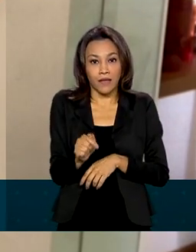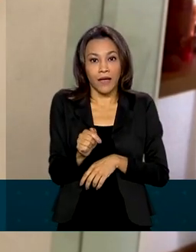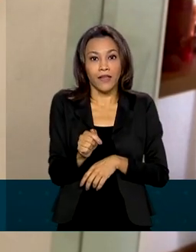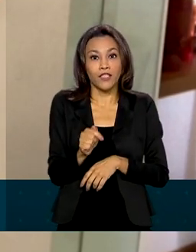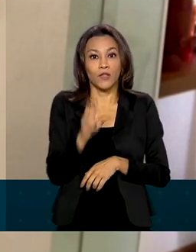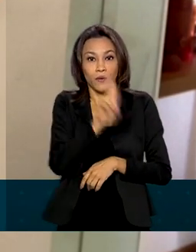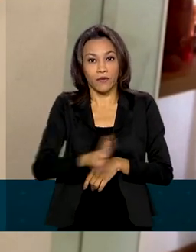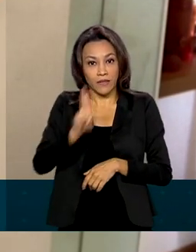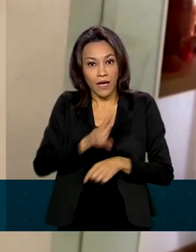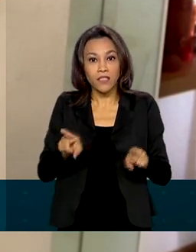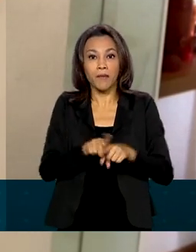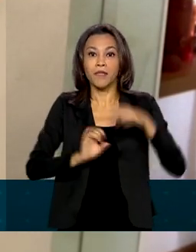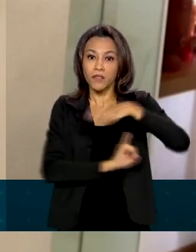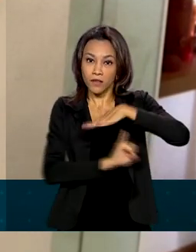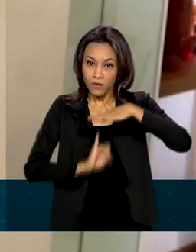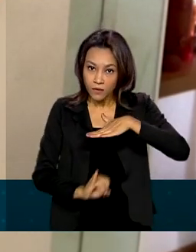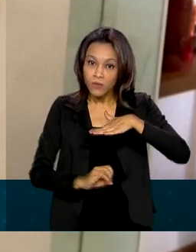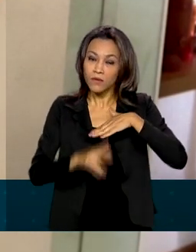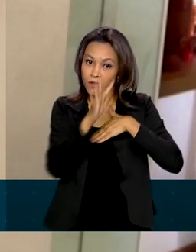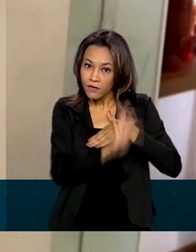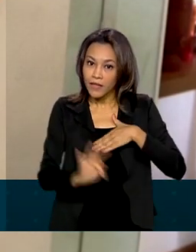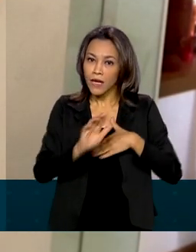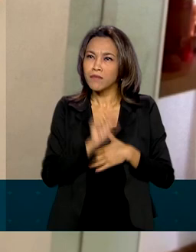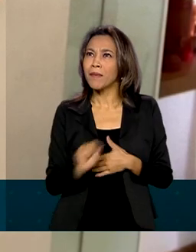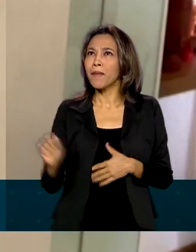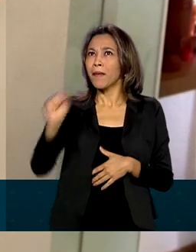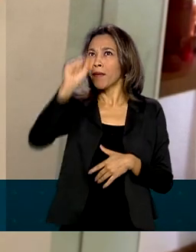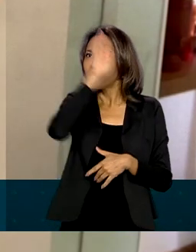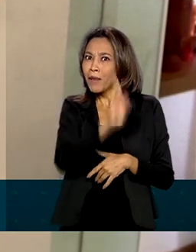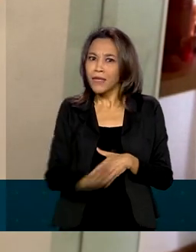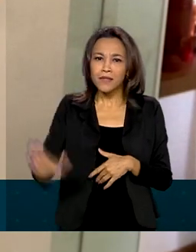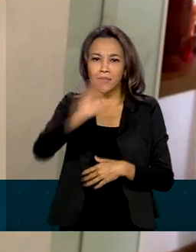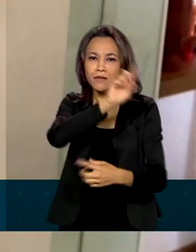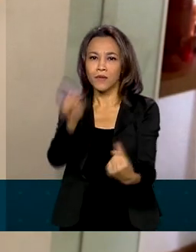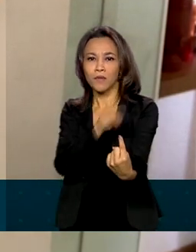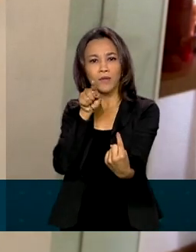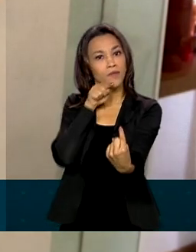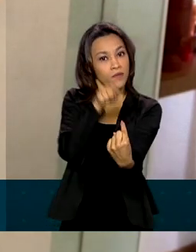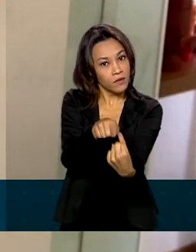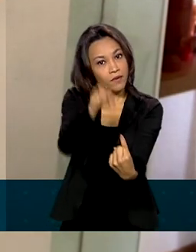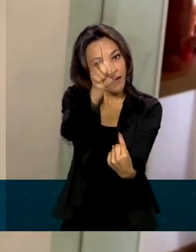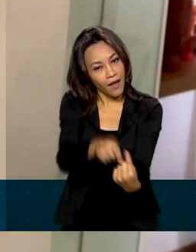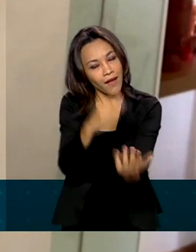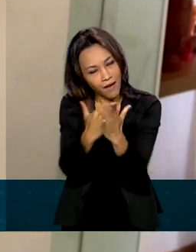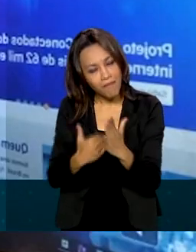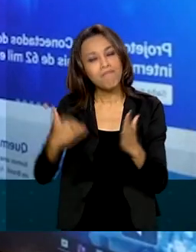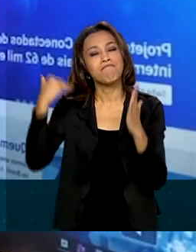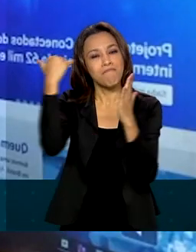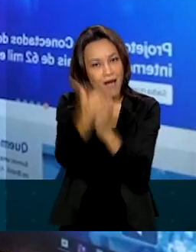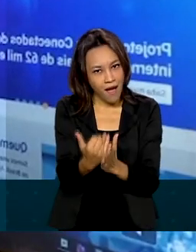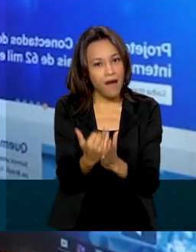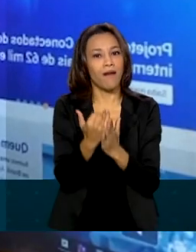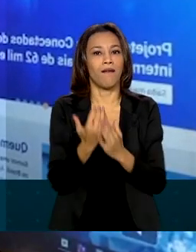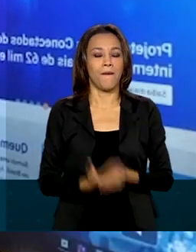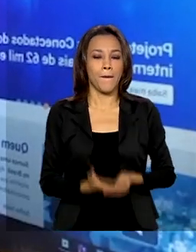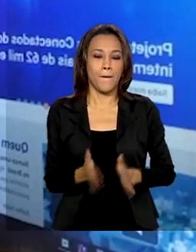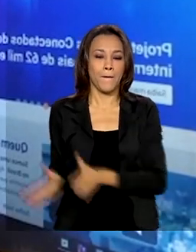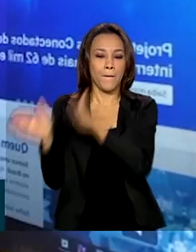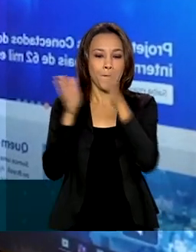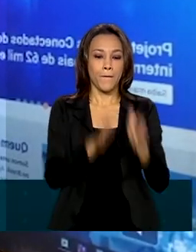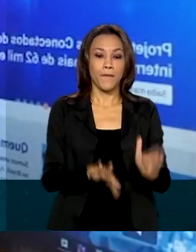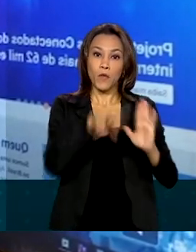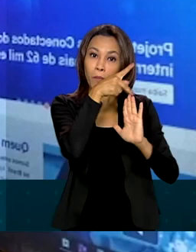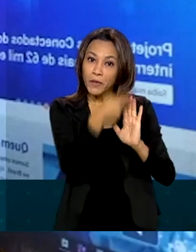institutos federais espalhados pelo país. E a meta é aumentar ainda mais. O projeto prevê o